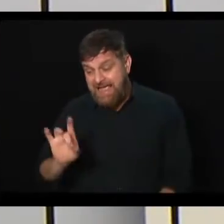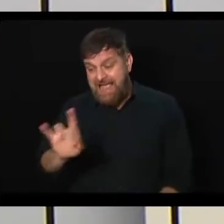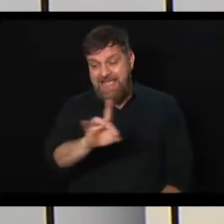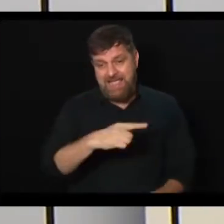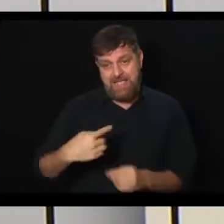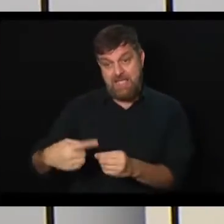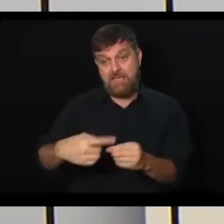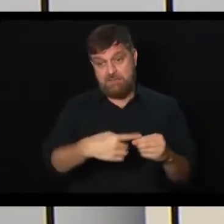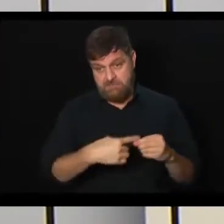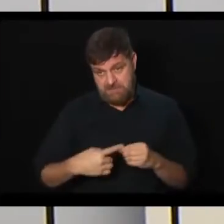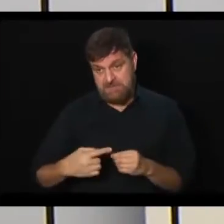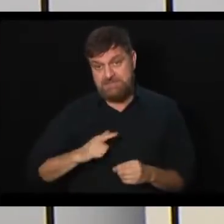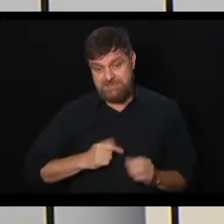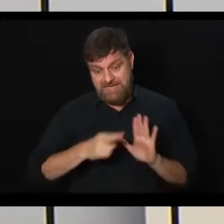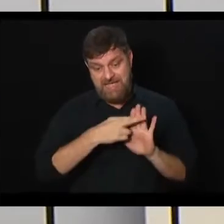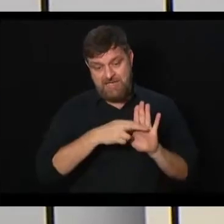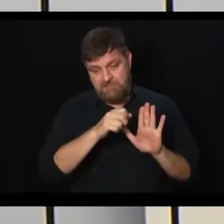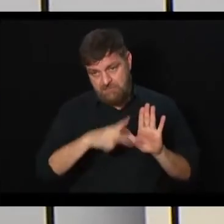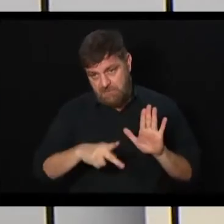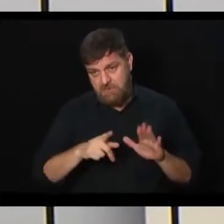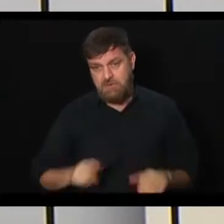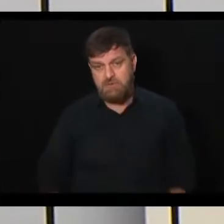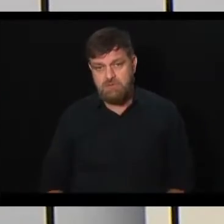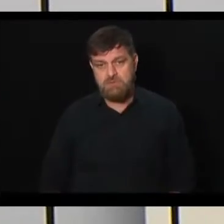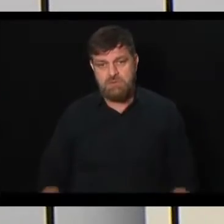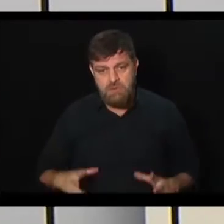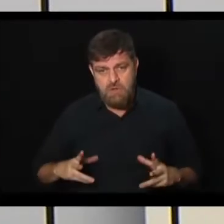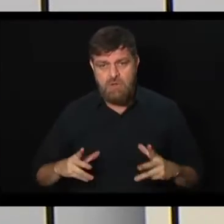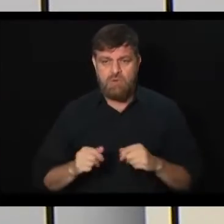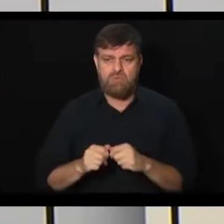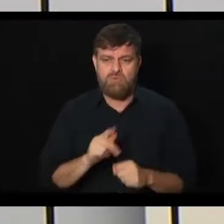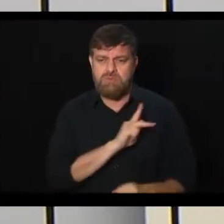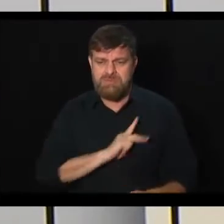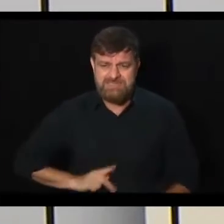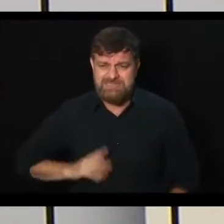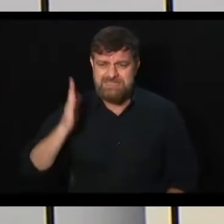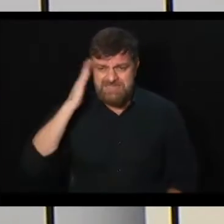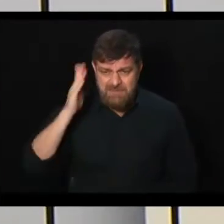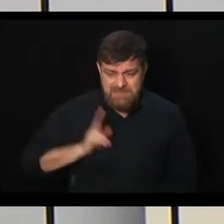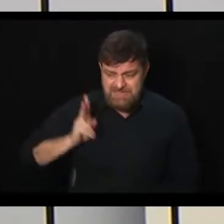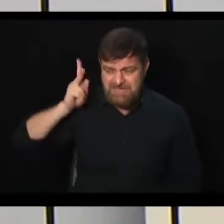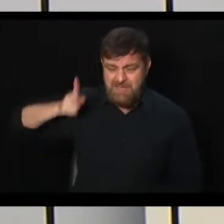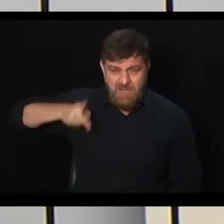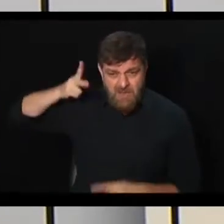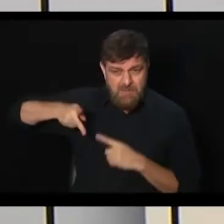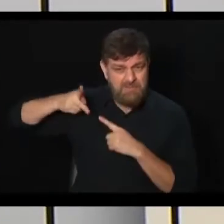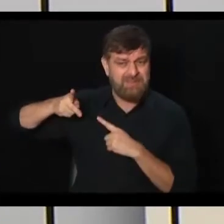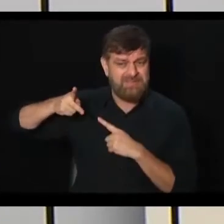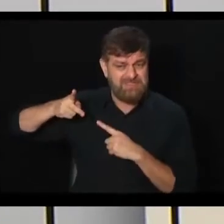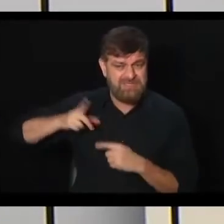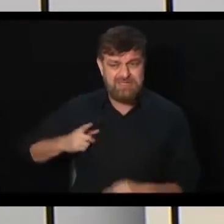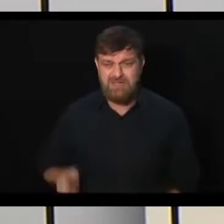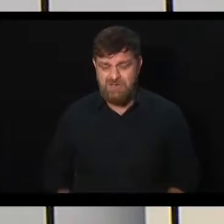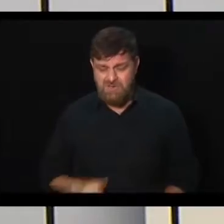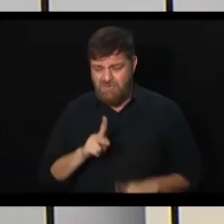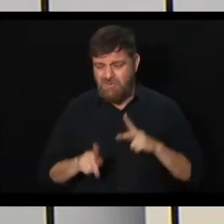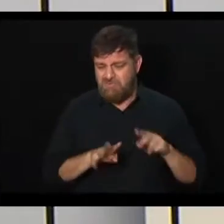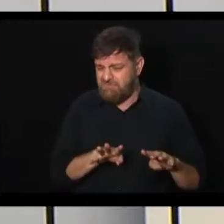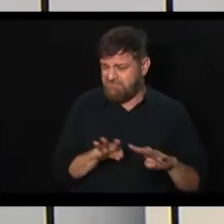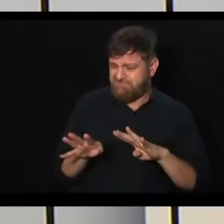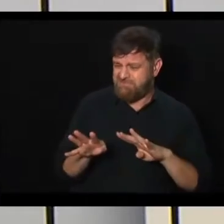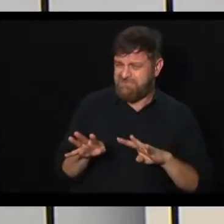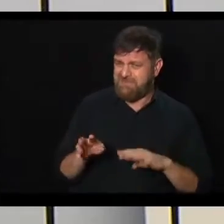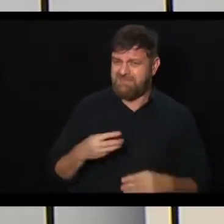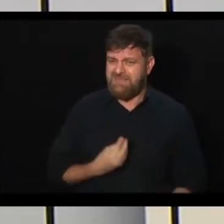A questão é a seguinte, todo governo sabe que fazer a reforma da Previdência tem um custo político muito grande, porque é uma reforma impopular, porque as pessoas sentem